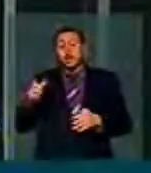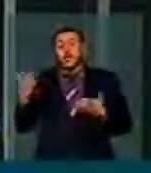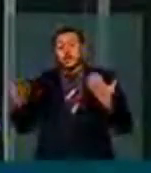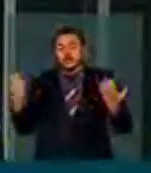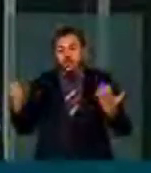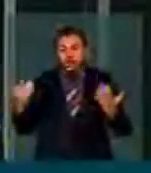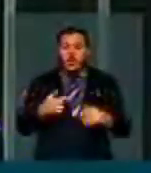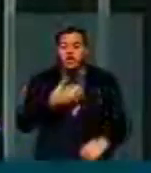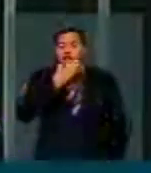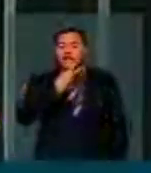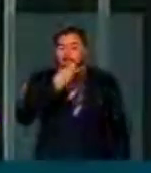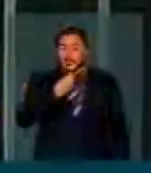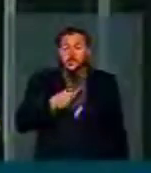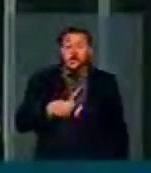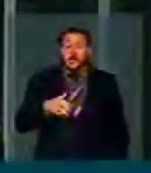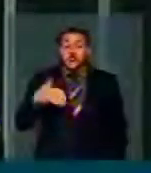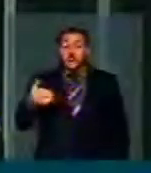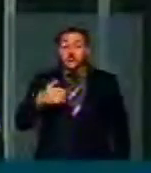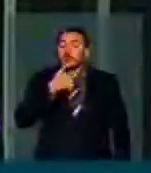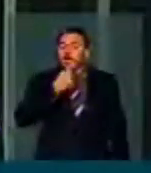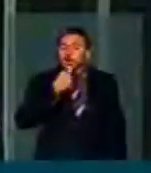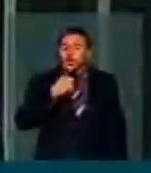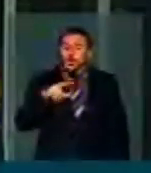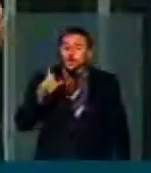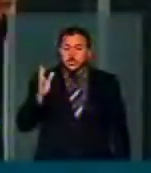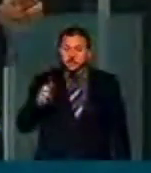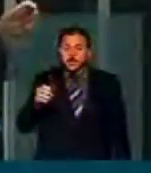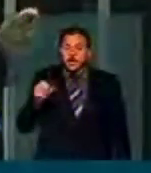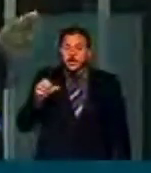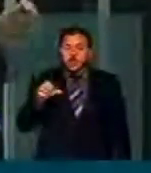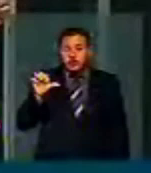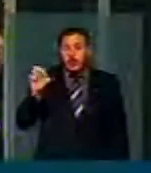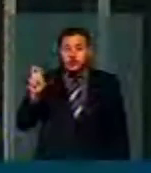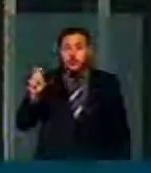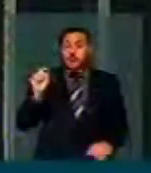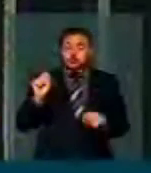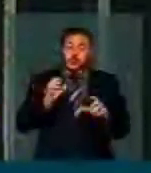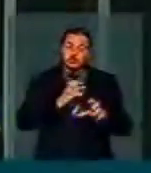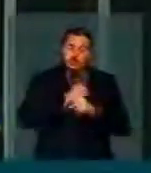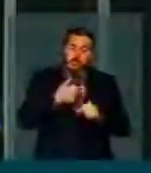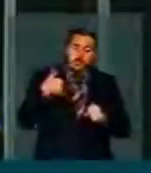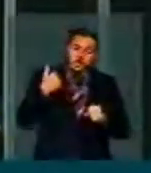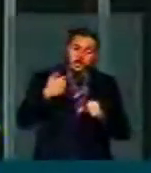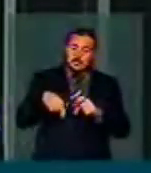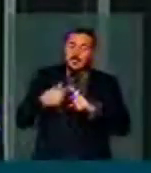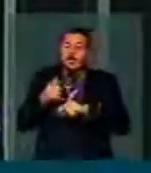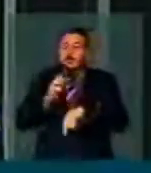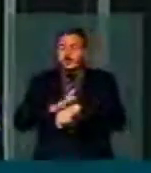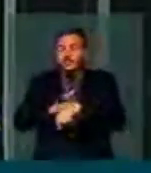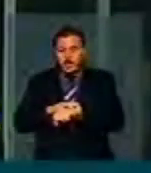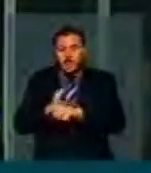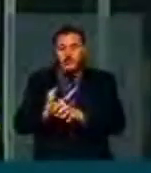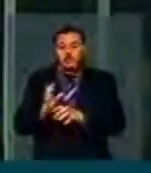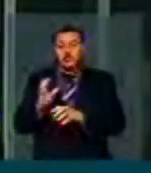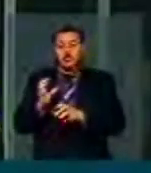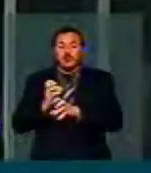para o sexo masculino. Quando der a fórmula 95, a soma da idade, mais o tempo de contribuição, deram 95, o